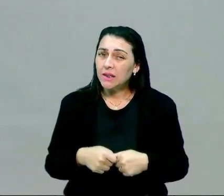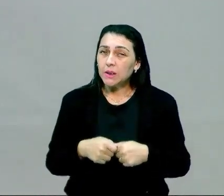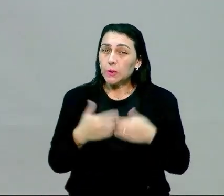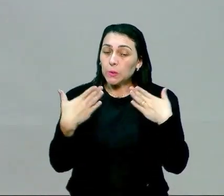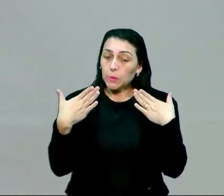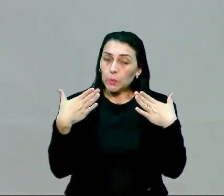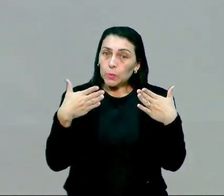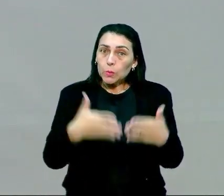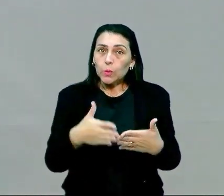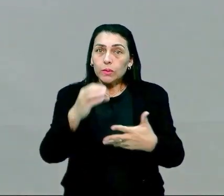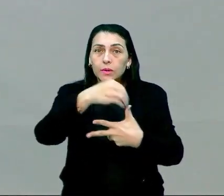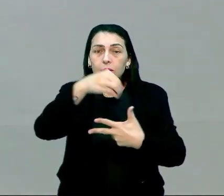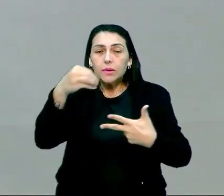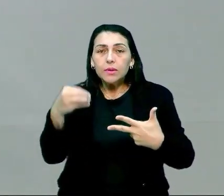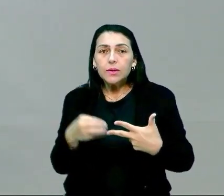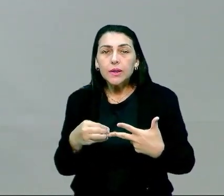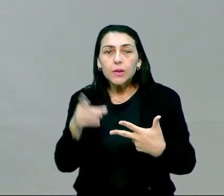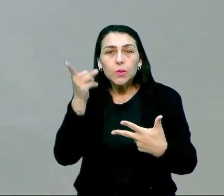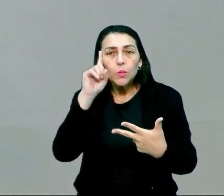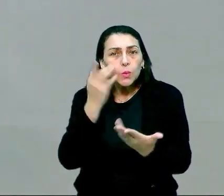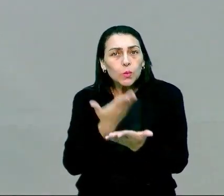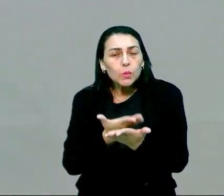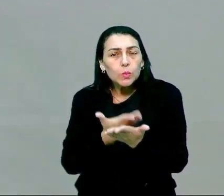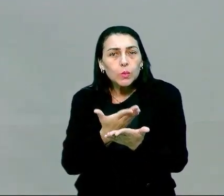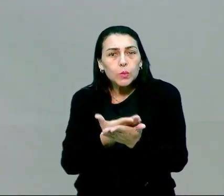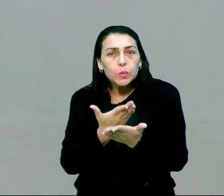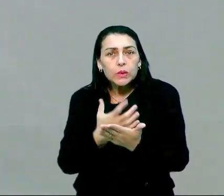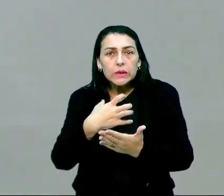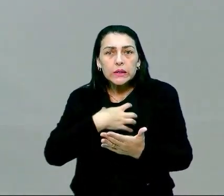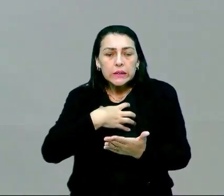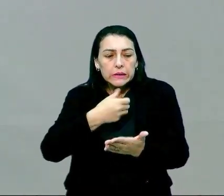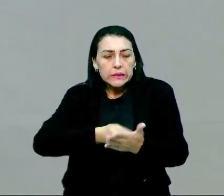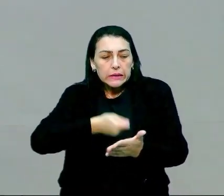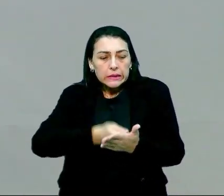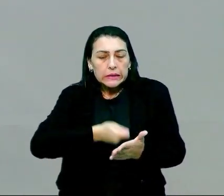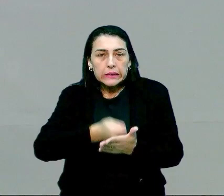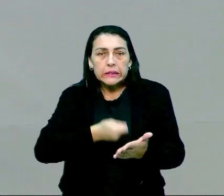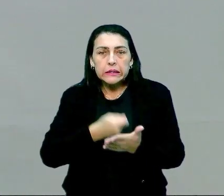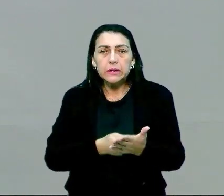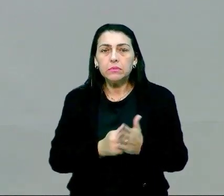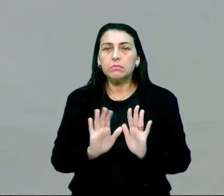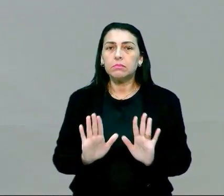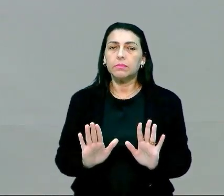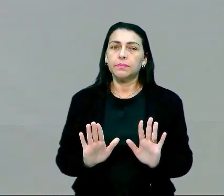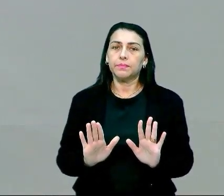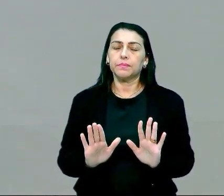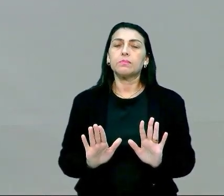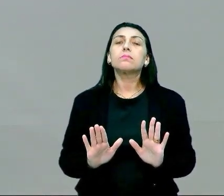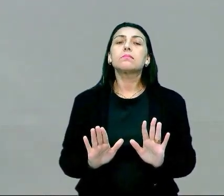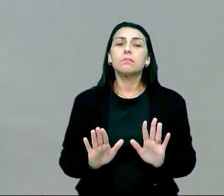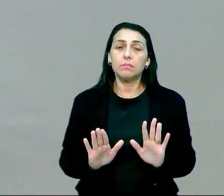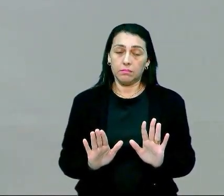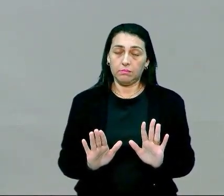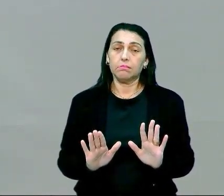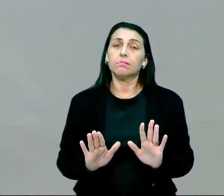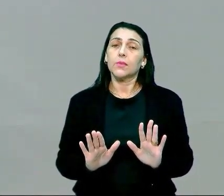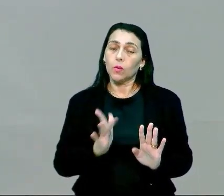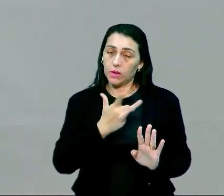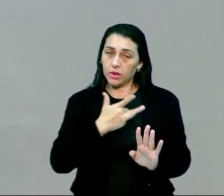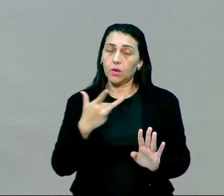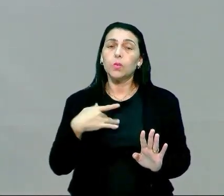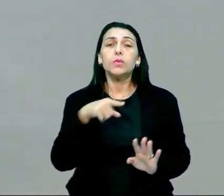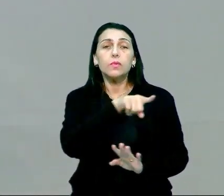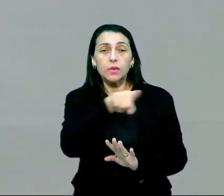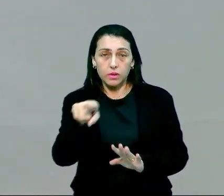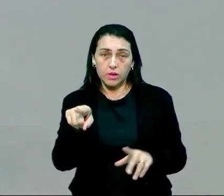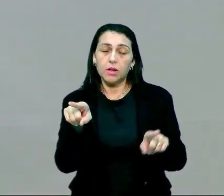focadíssimos no Enem. Todo mundo estudando, se sentindo pressionado, desgastado. Veja, isso está mexendo com a saúde